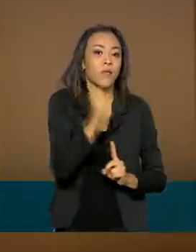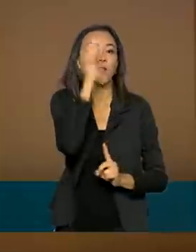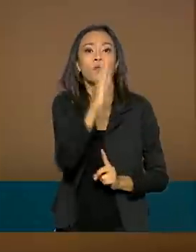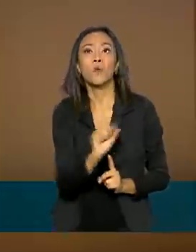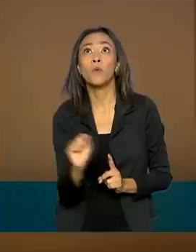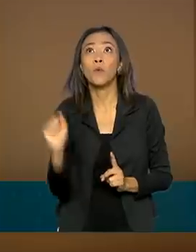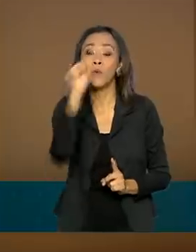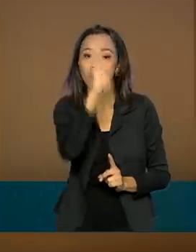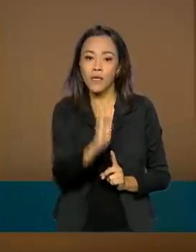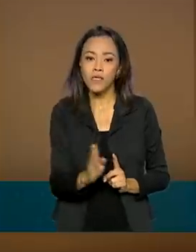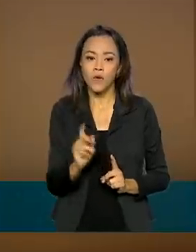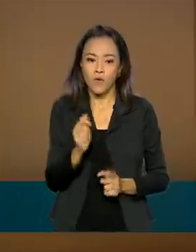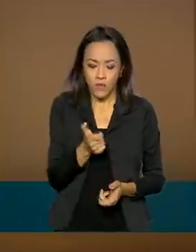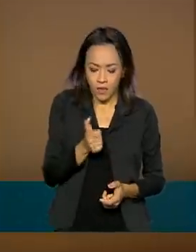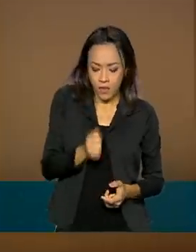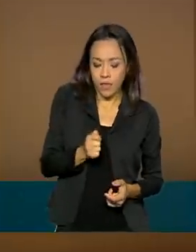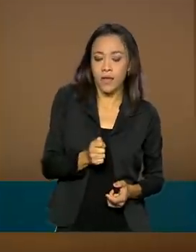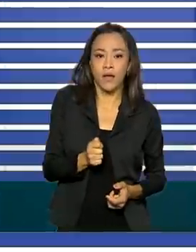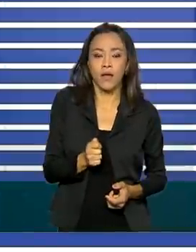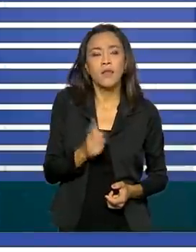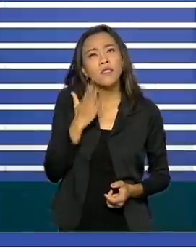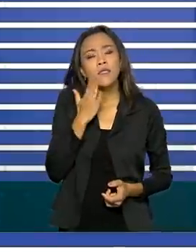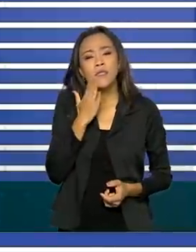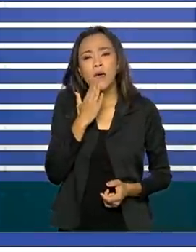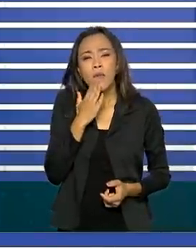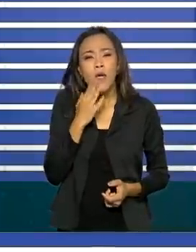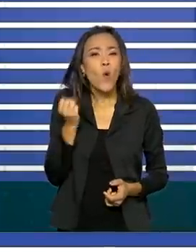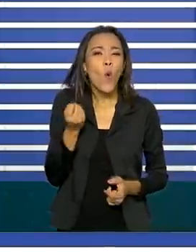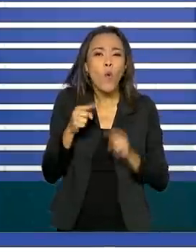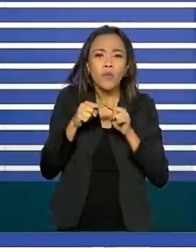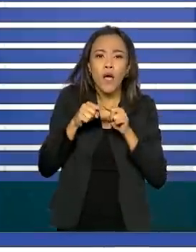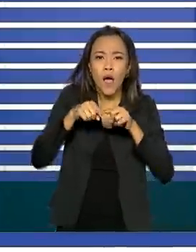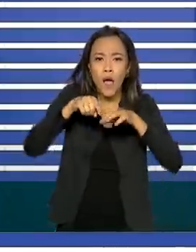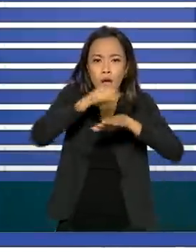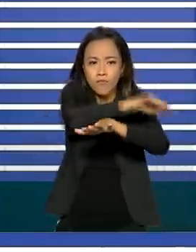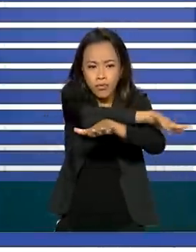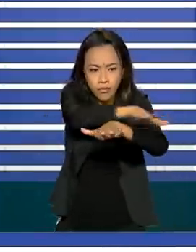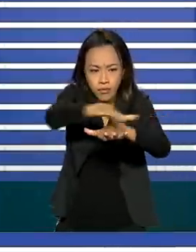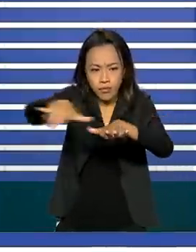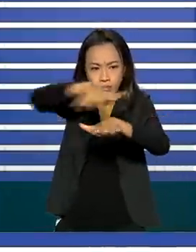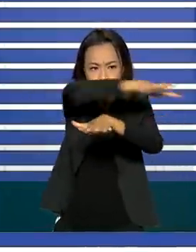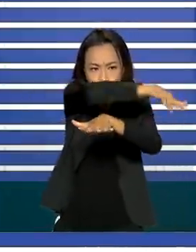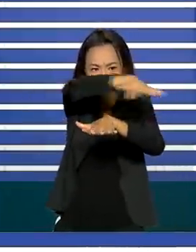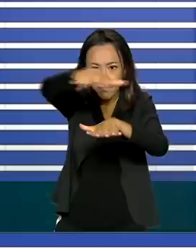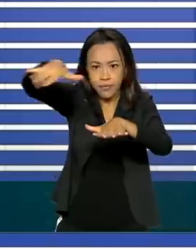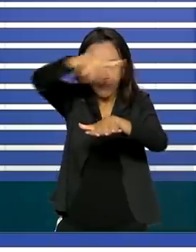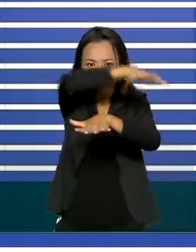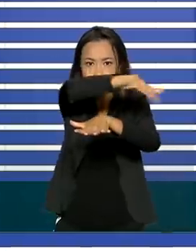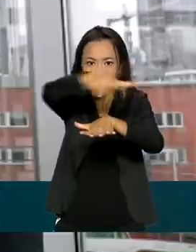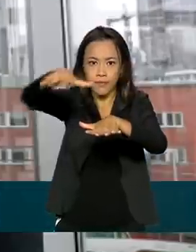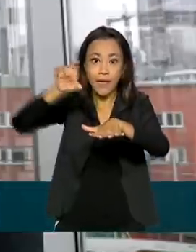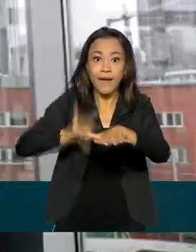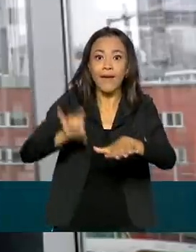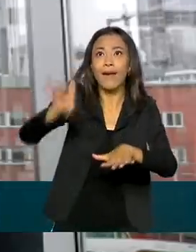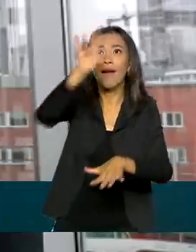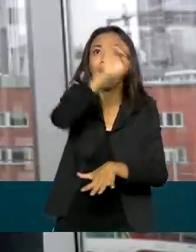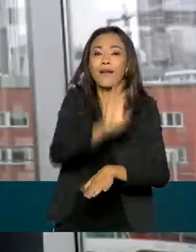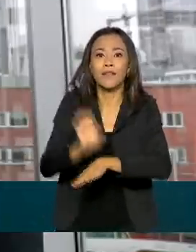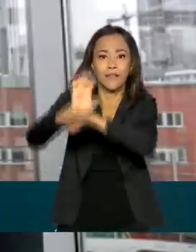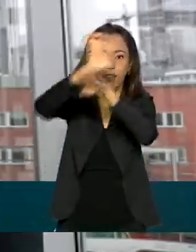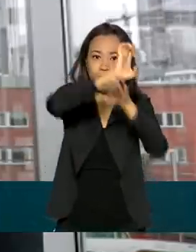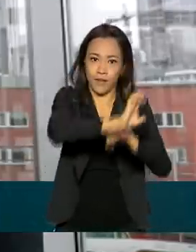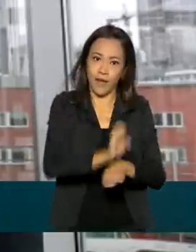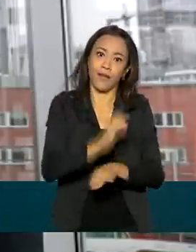No alcance de um clique, o consumidor descobre o nível de cobertura disponível em cada município. A gente tem